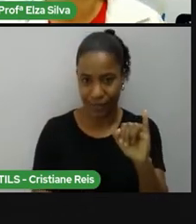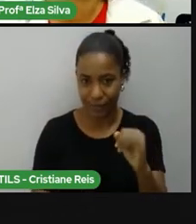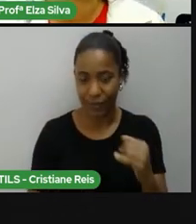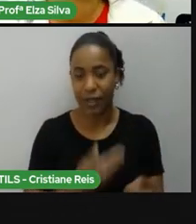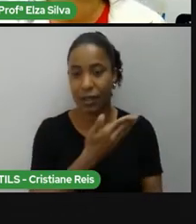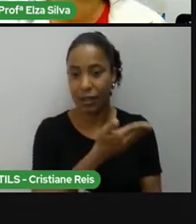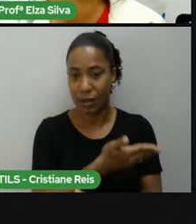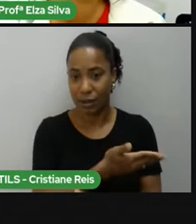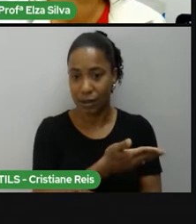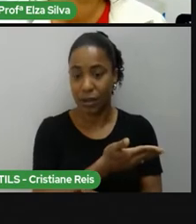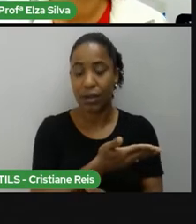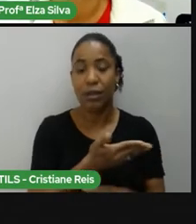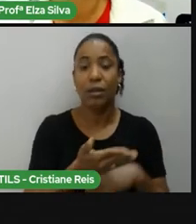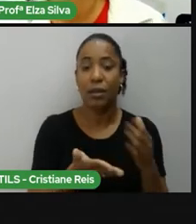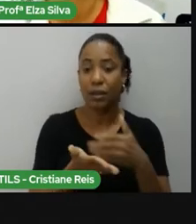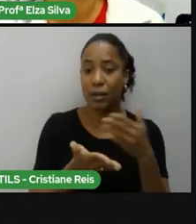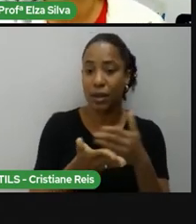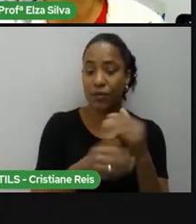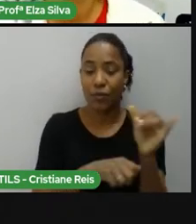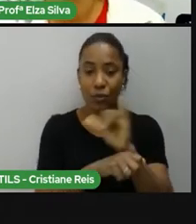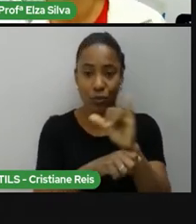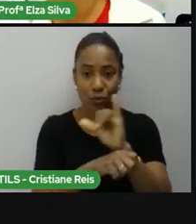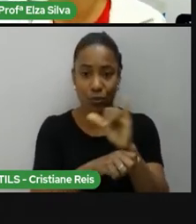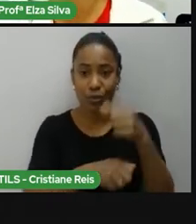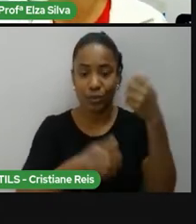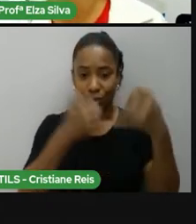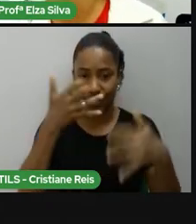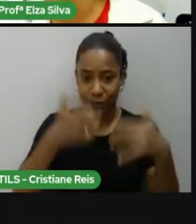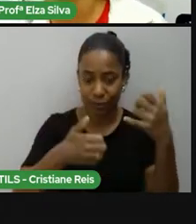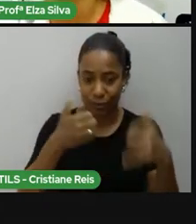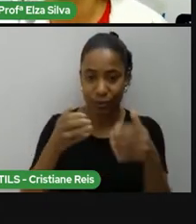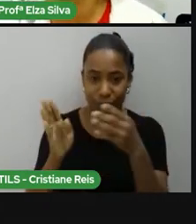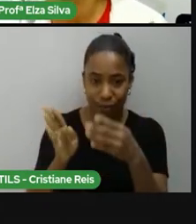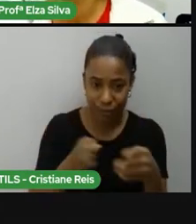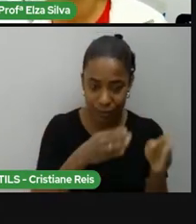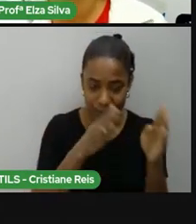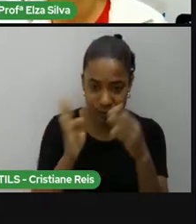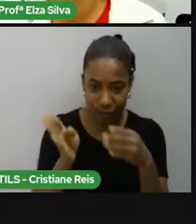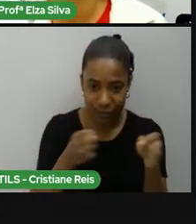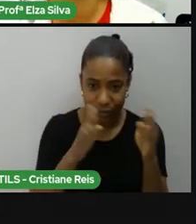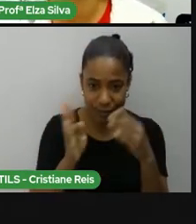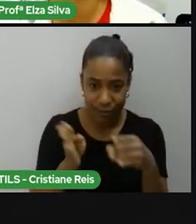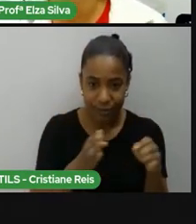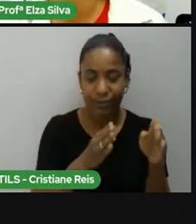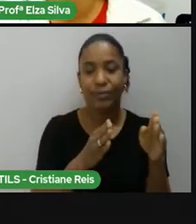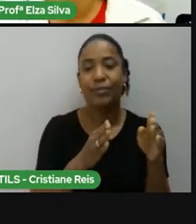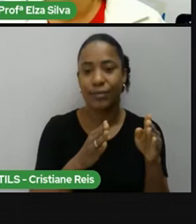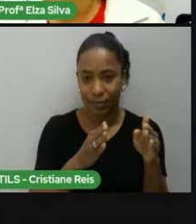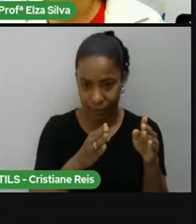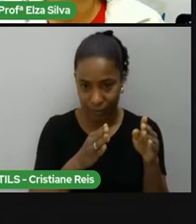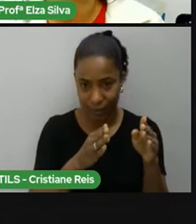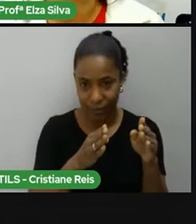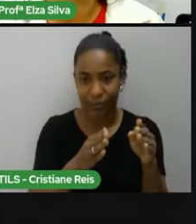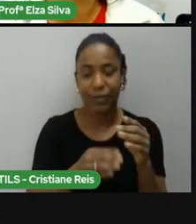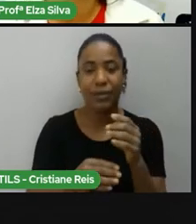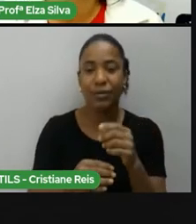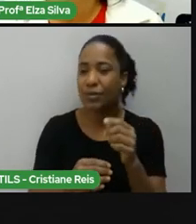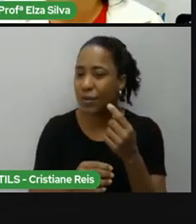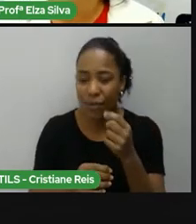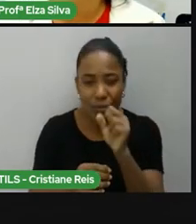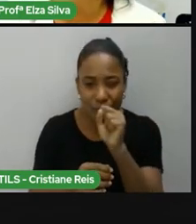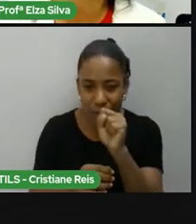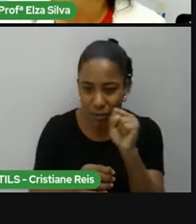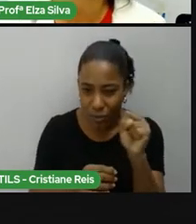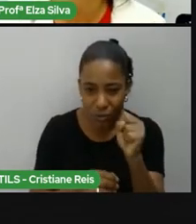no YouTube. Eu sugiro que vocês assistam apenas os primeiros segundos que